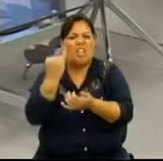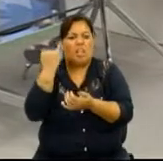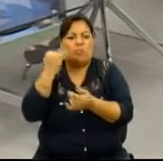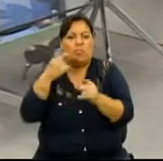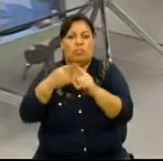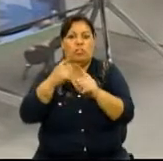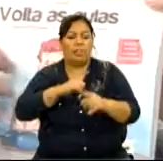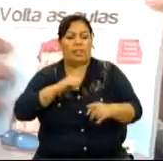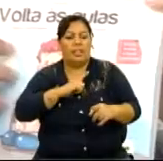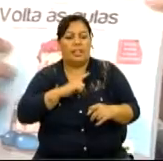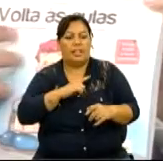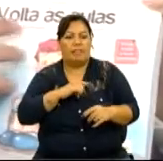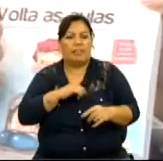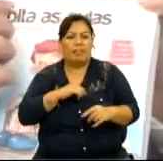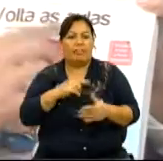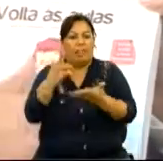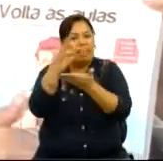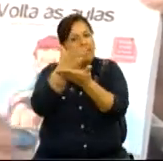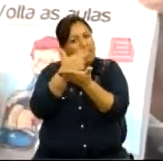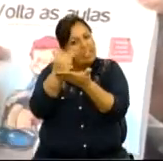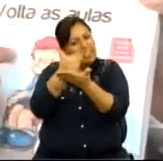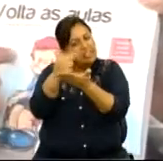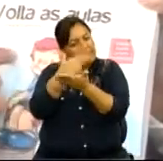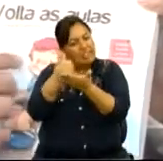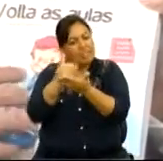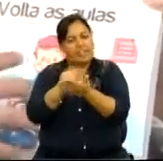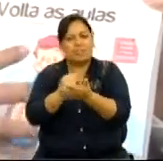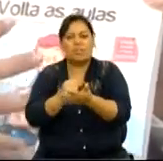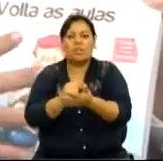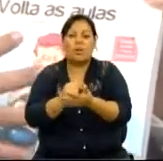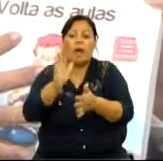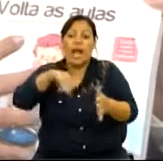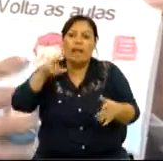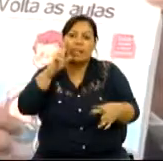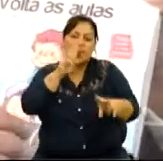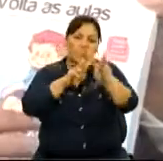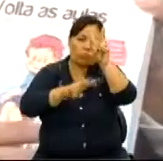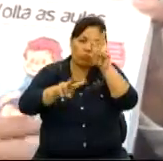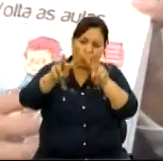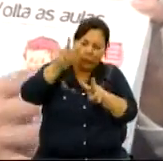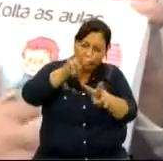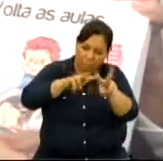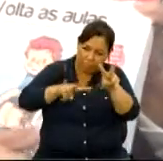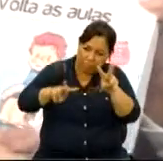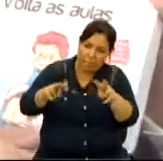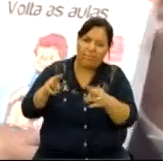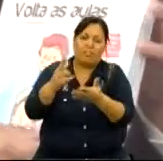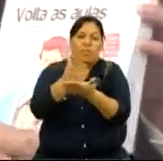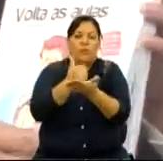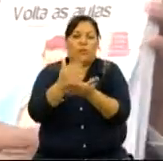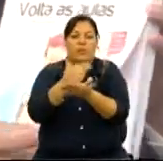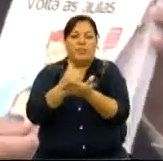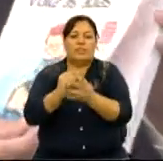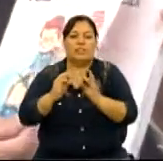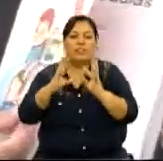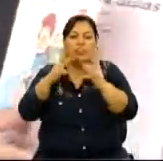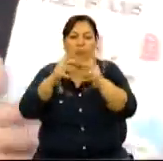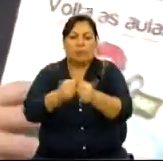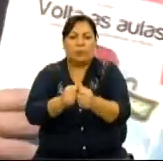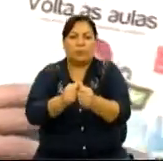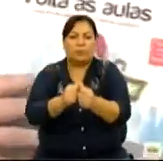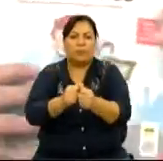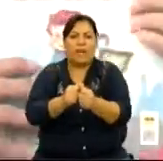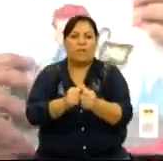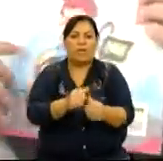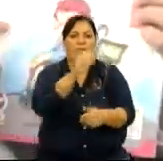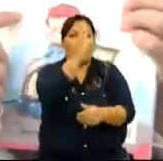livro, ele é interessante porque ele é ilustrado, então a criança que enxerga vai ver a ilustração, vai ver toda a matéria.